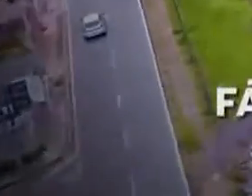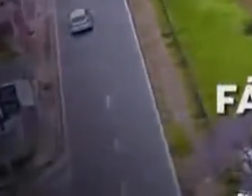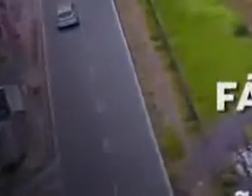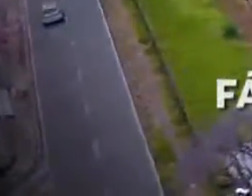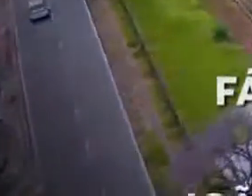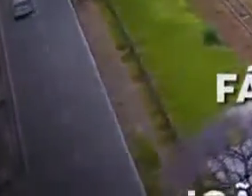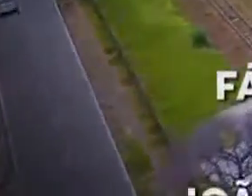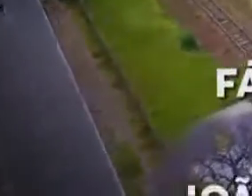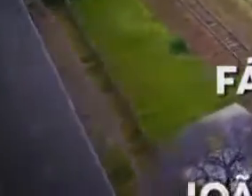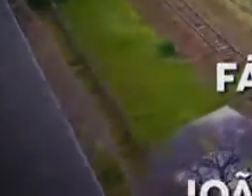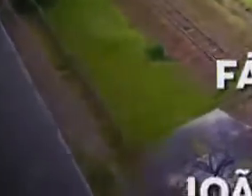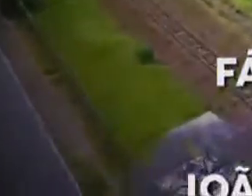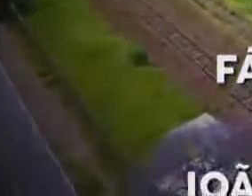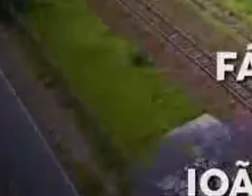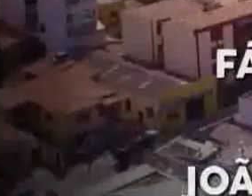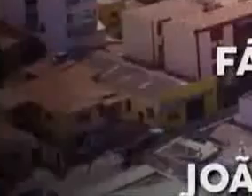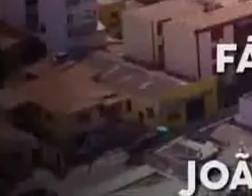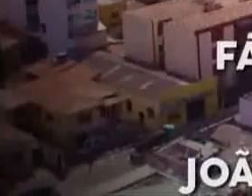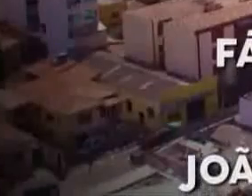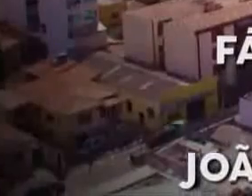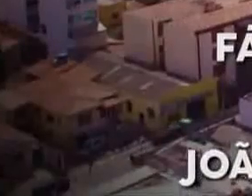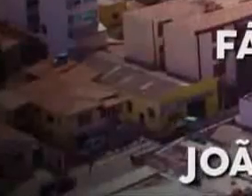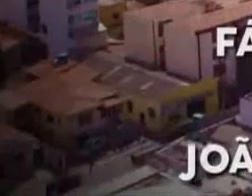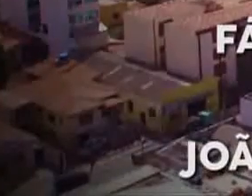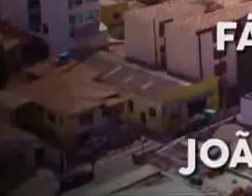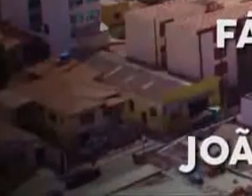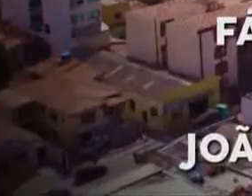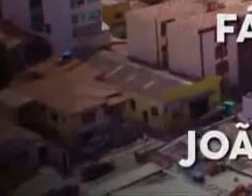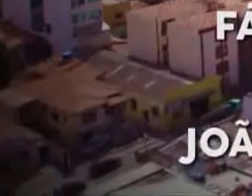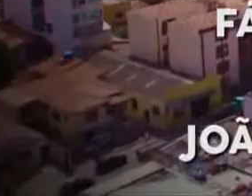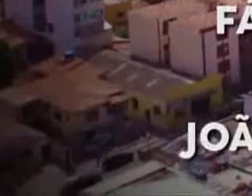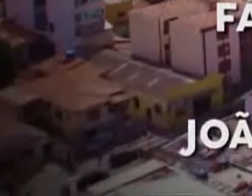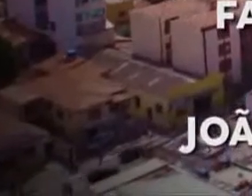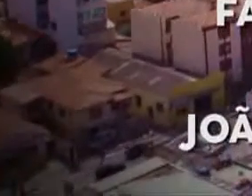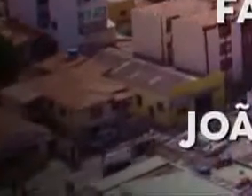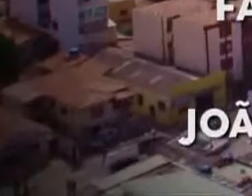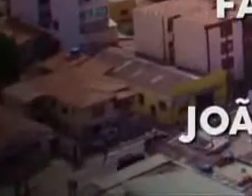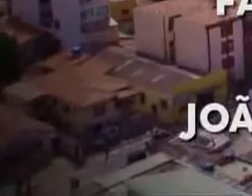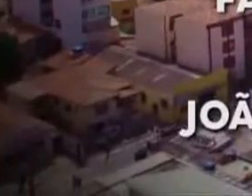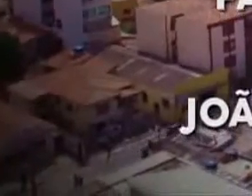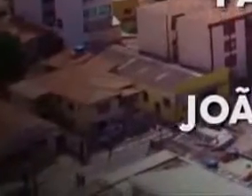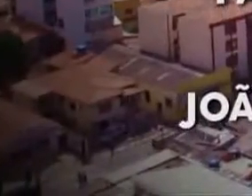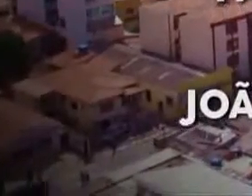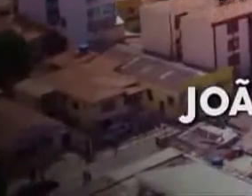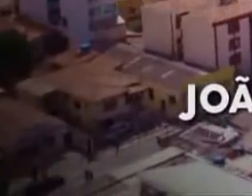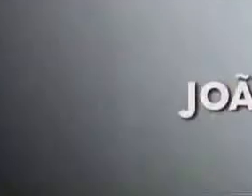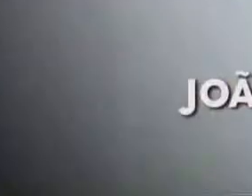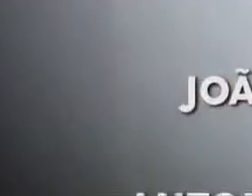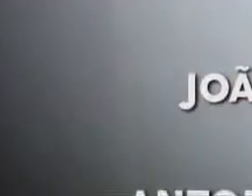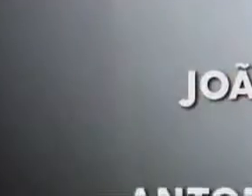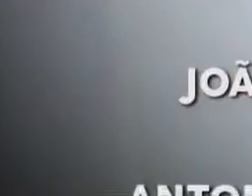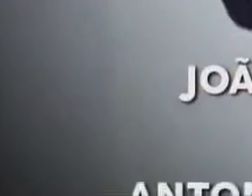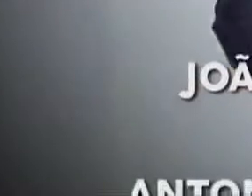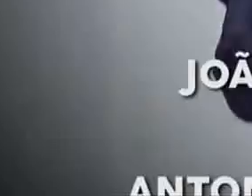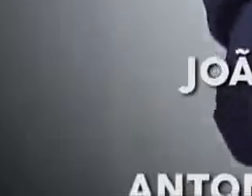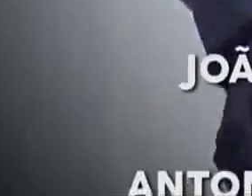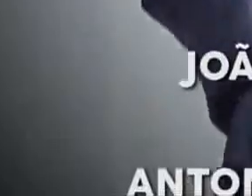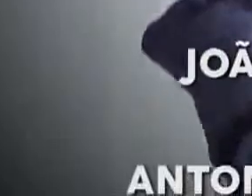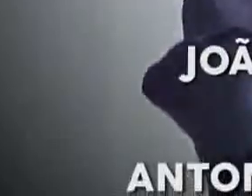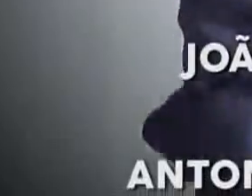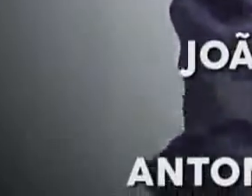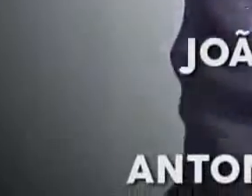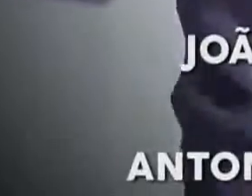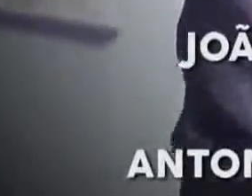dessa igualdade conseguimos conquistar com braço forte em teu